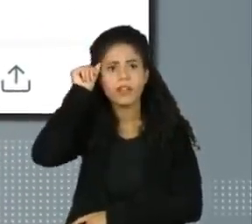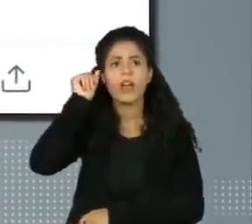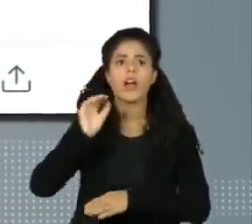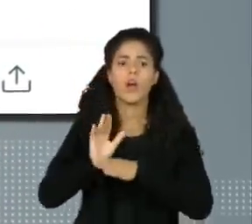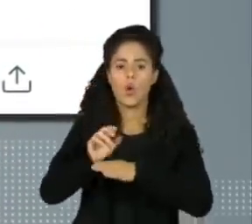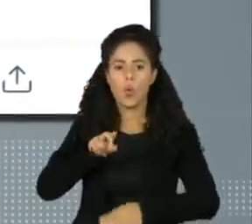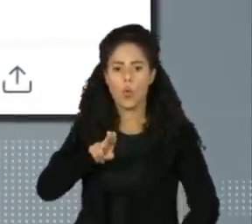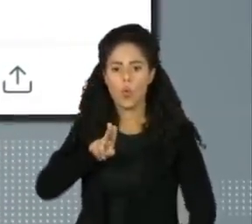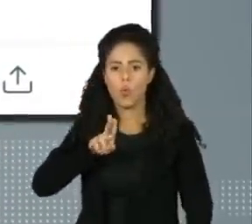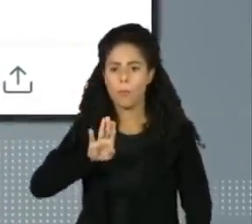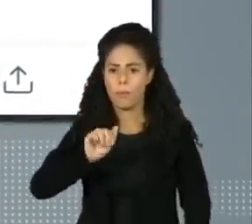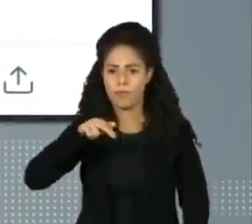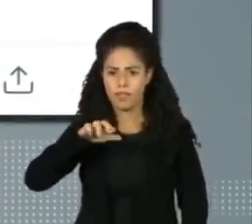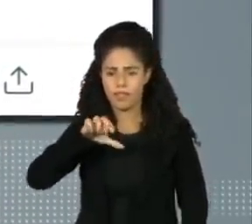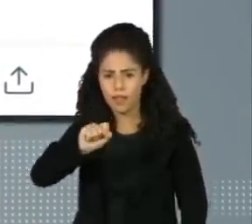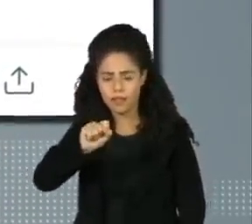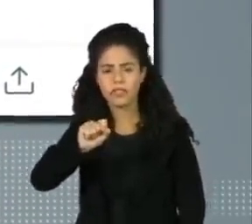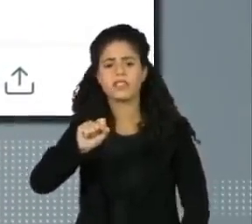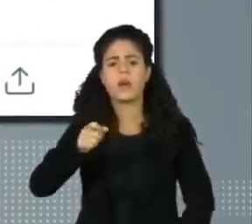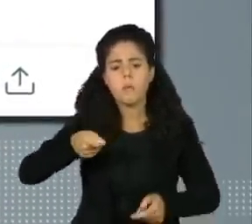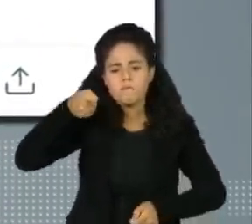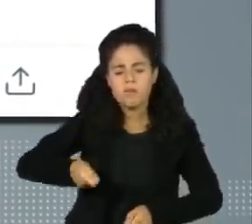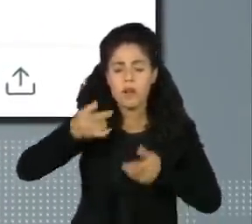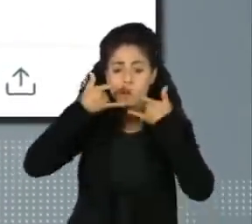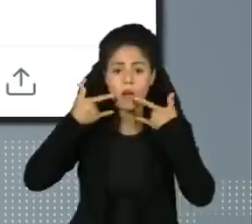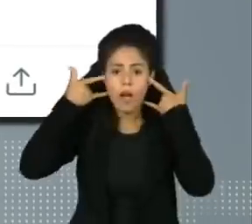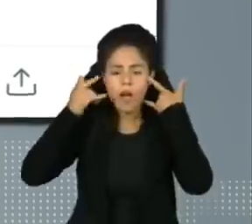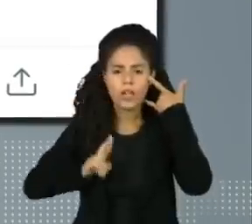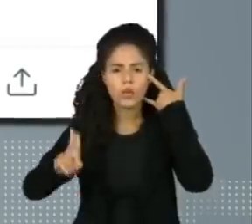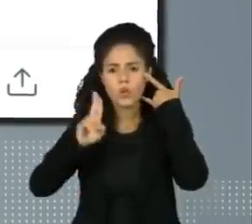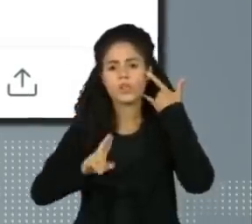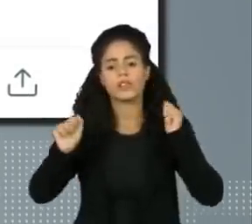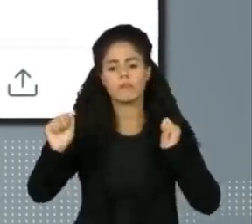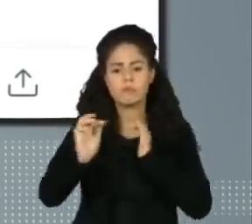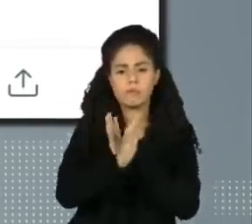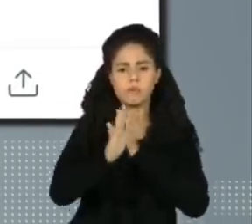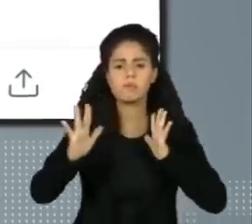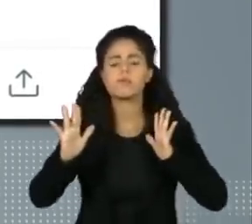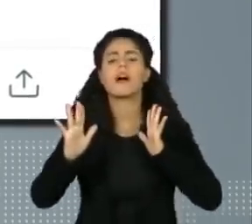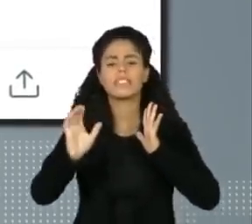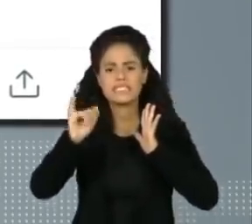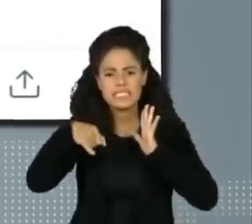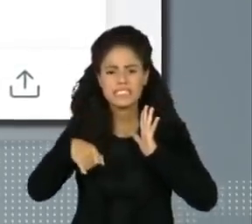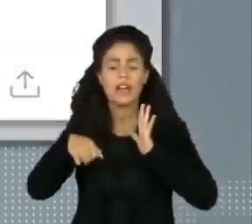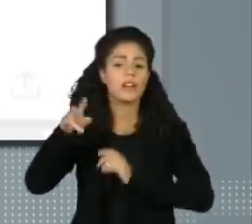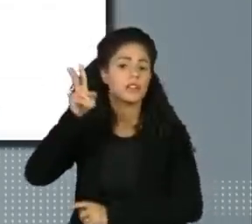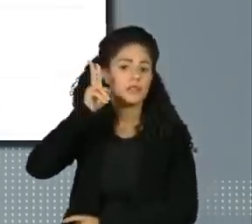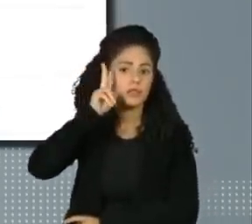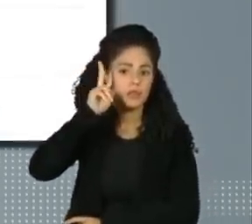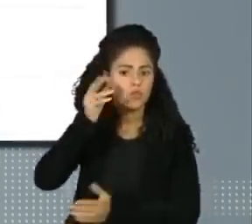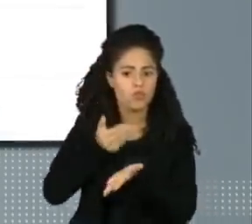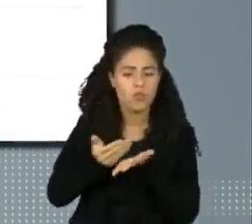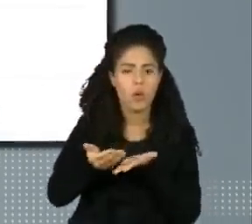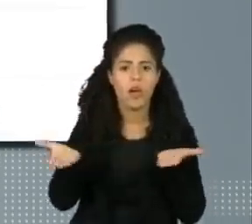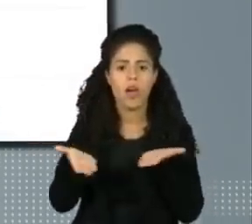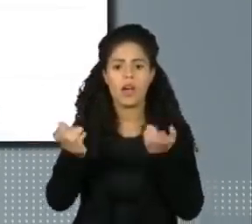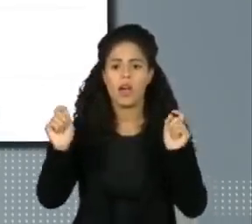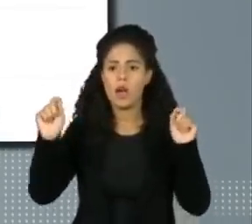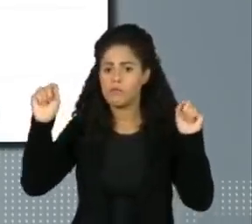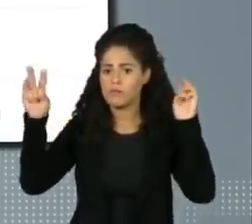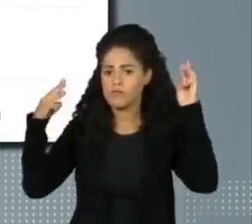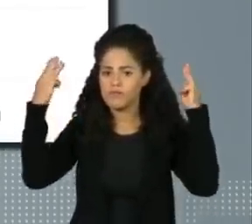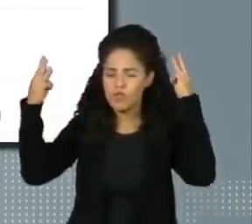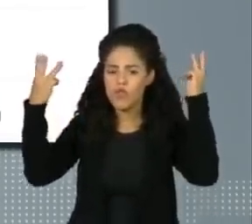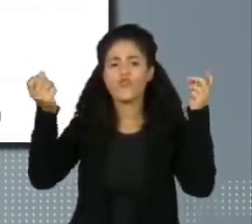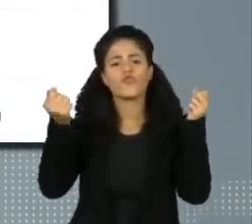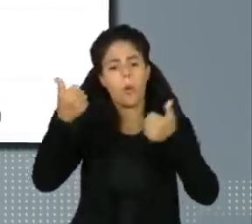Rocha cancelou a obrigatoriedade do uso de máscaras em locais abertos a partir de segunda-feira. Para shows e eventos